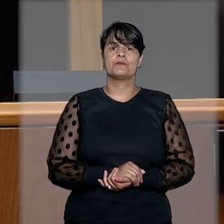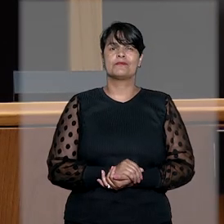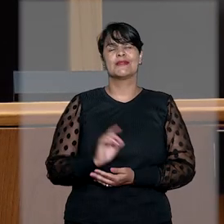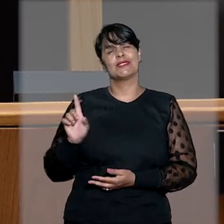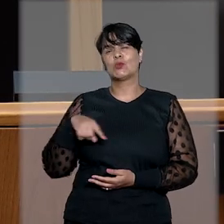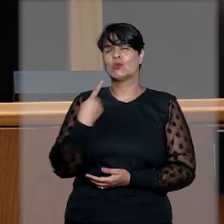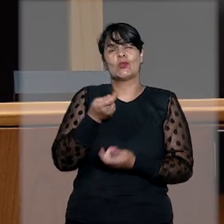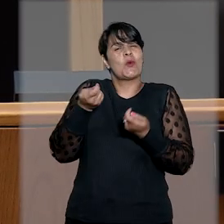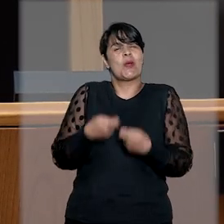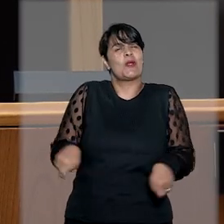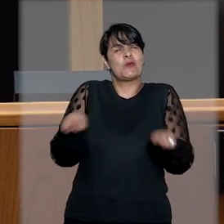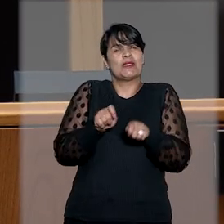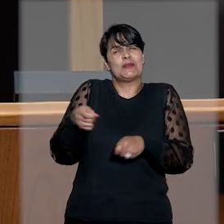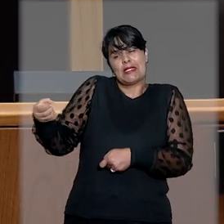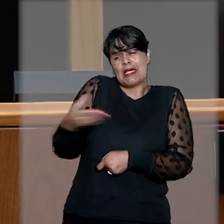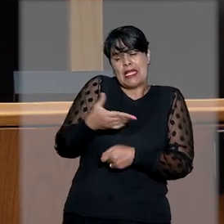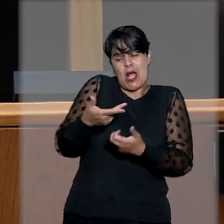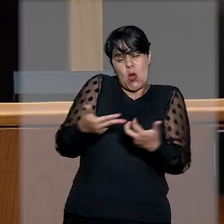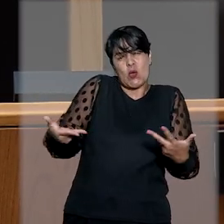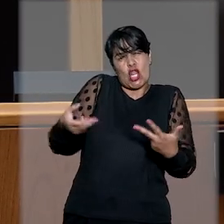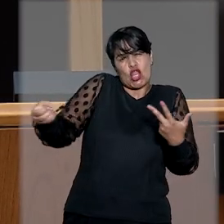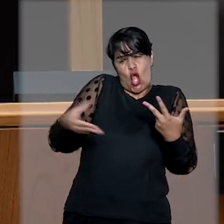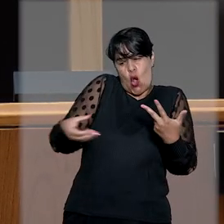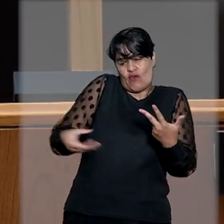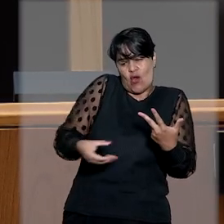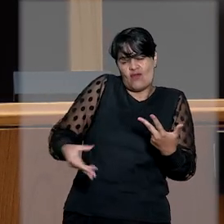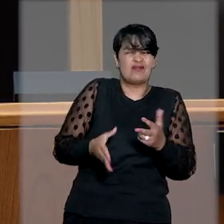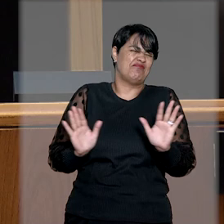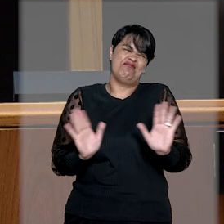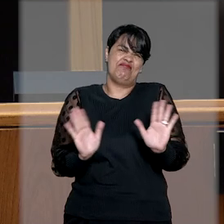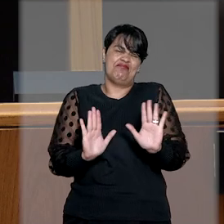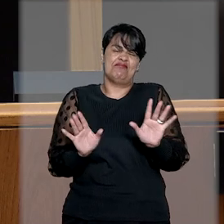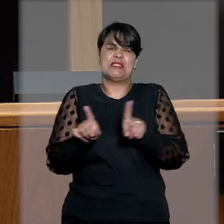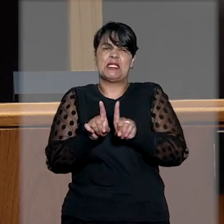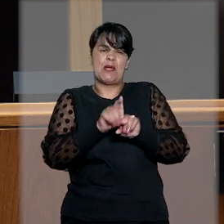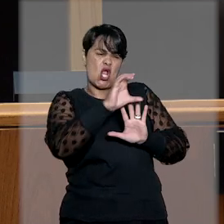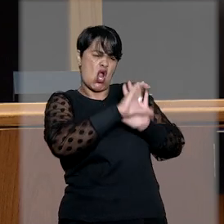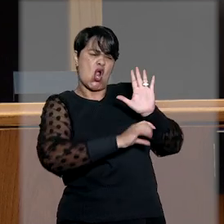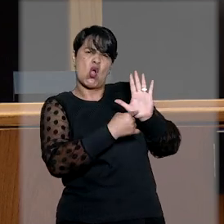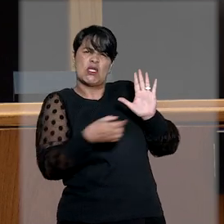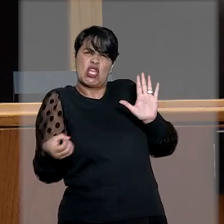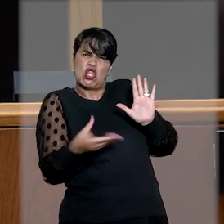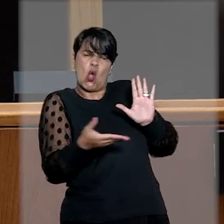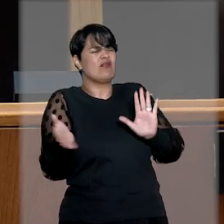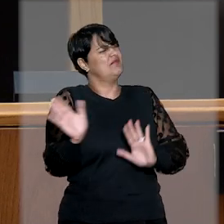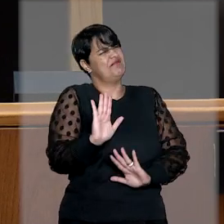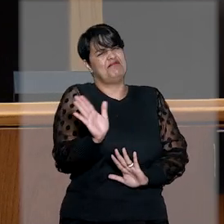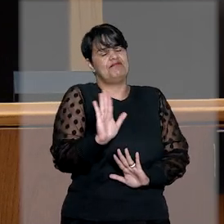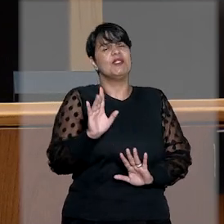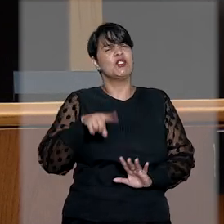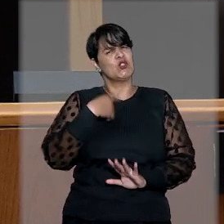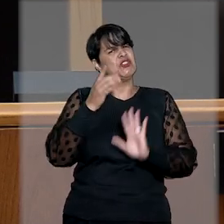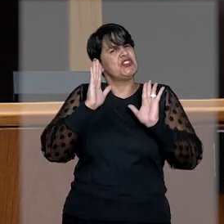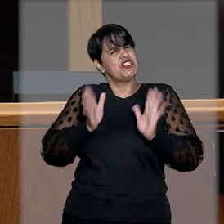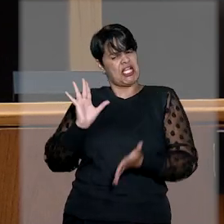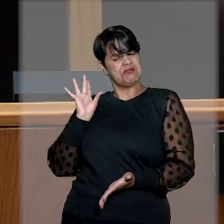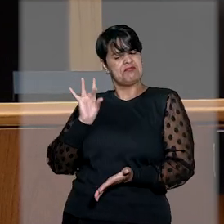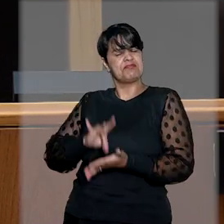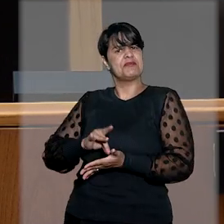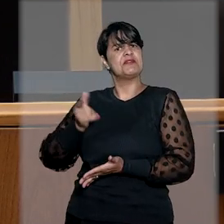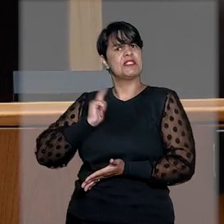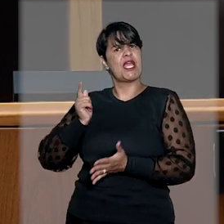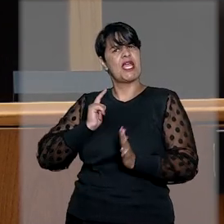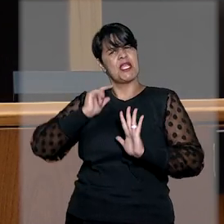precisamos criar novas fórmulas, nem propor novos conceitos ou valores. Nós já os temos em